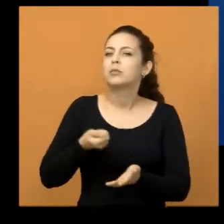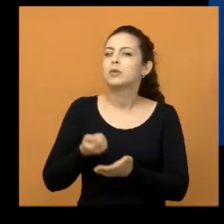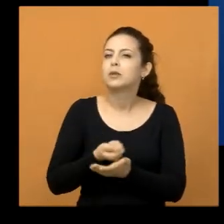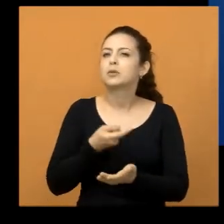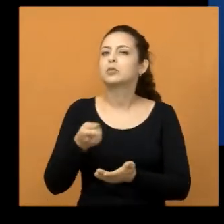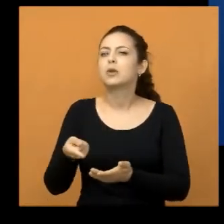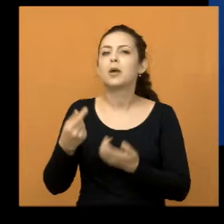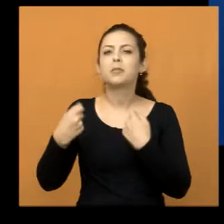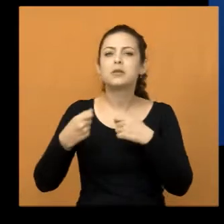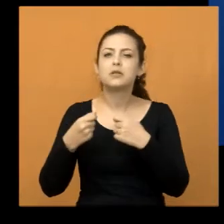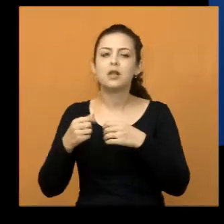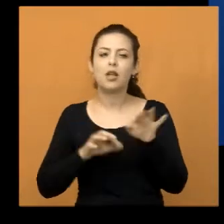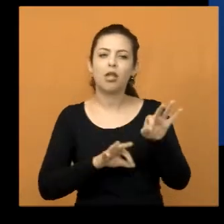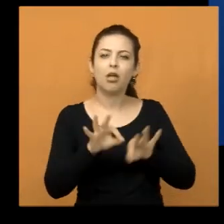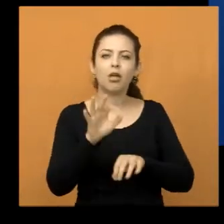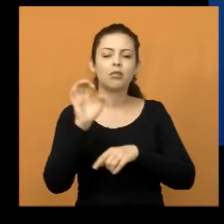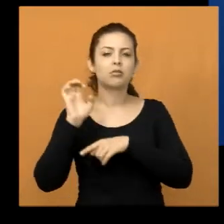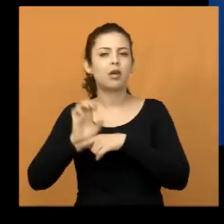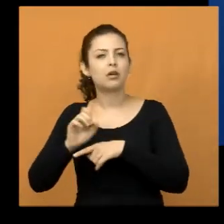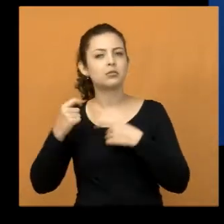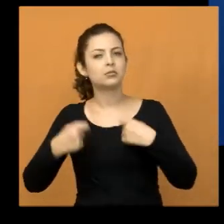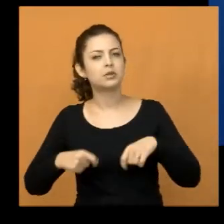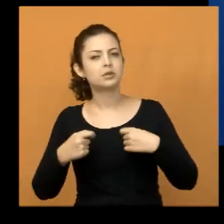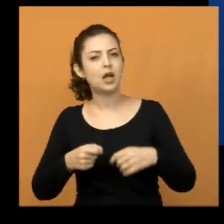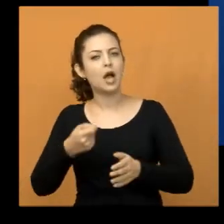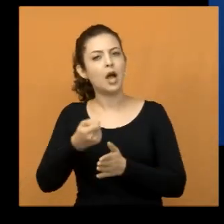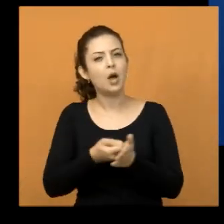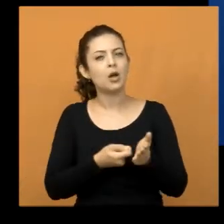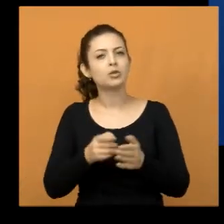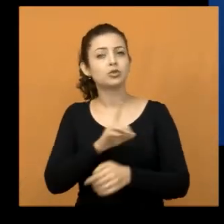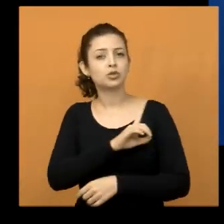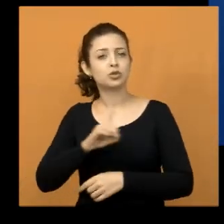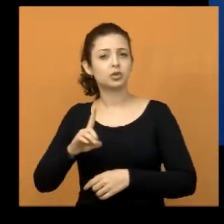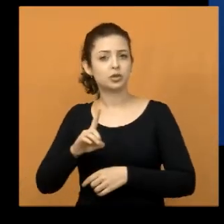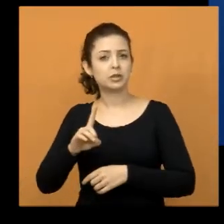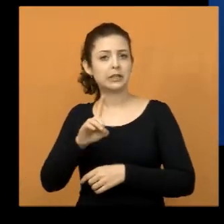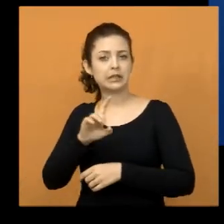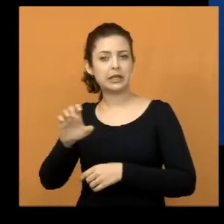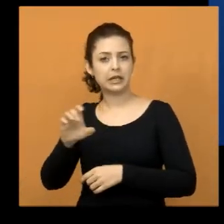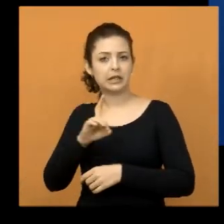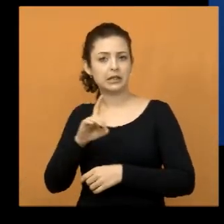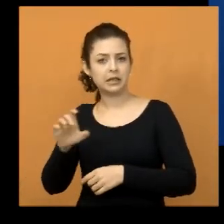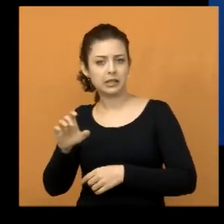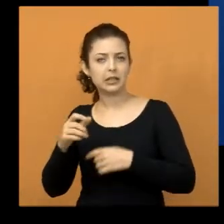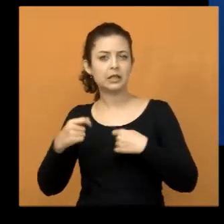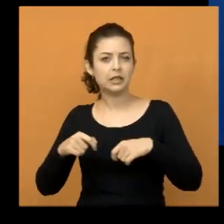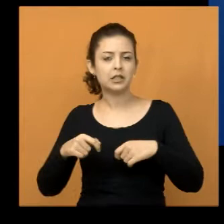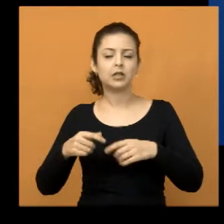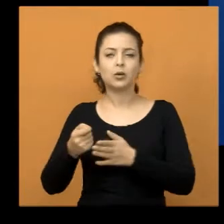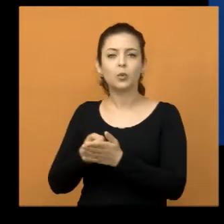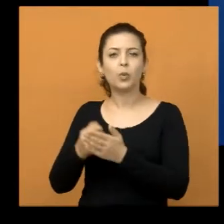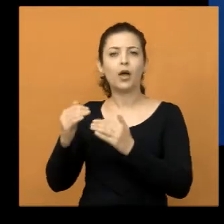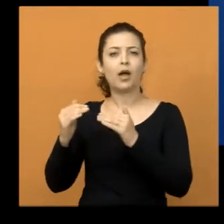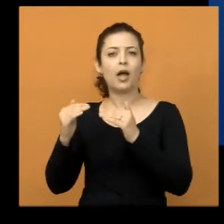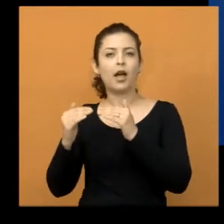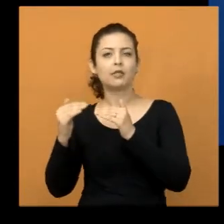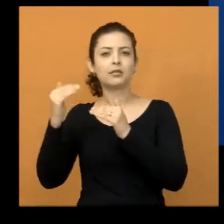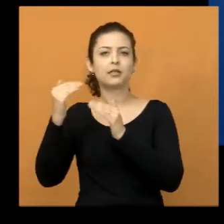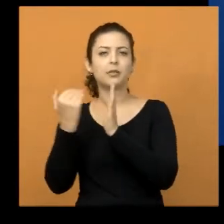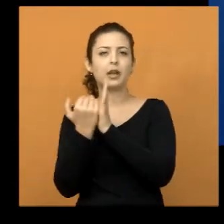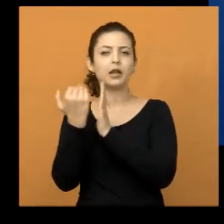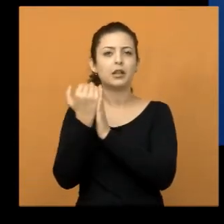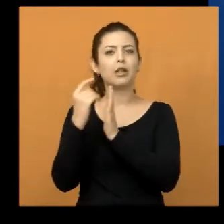providência por parte do Estado, só que nós cobramos a diretoria de ensino. Nós sabemos que, acima dela, existem